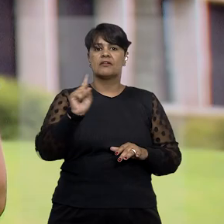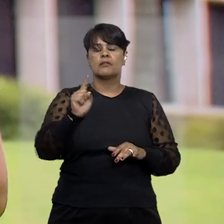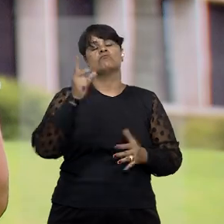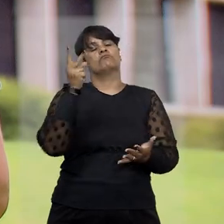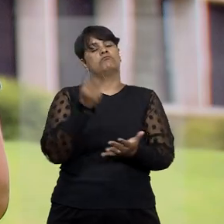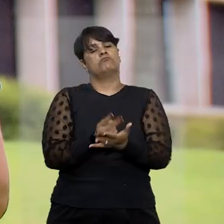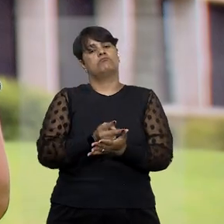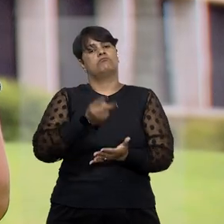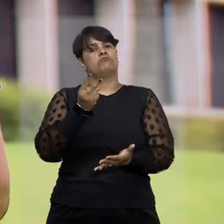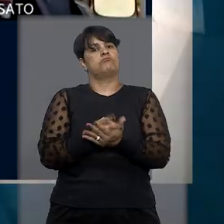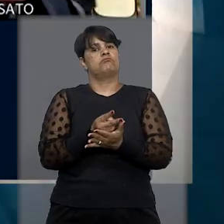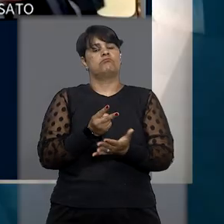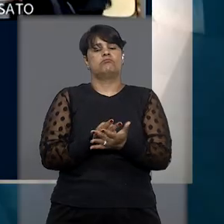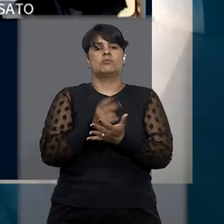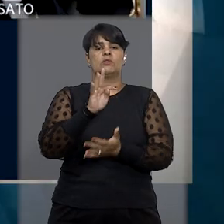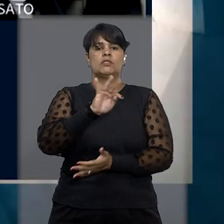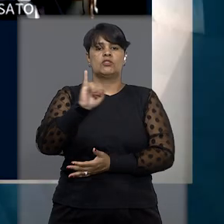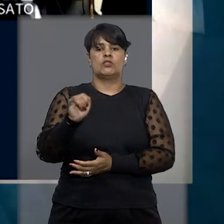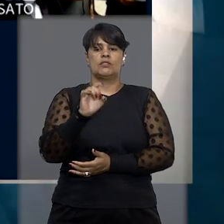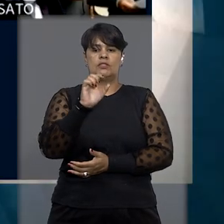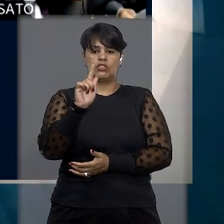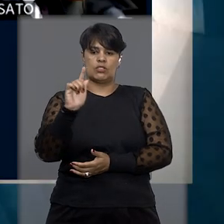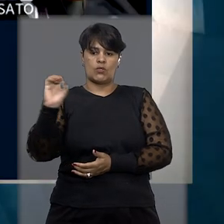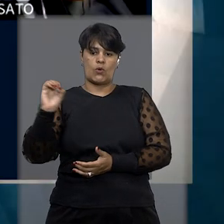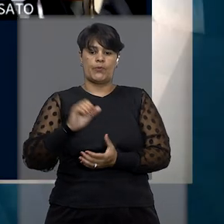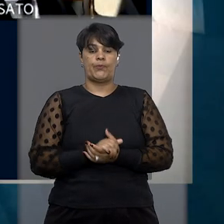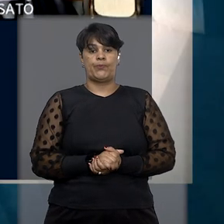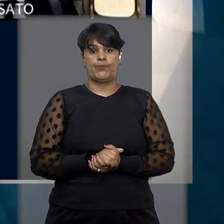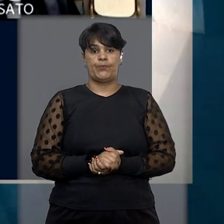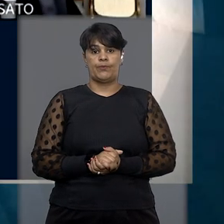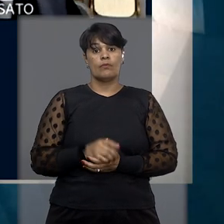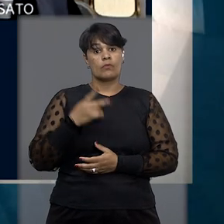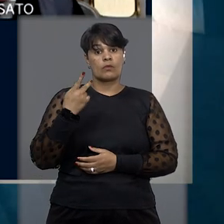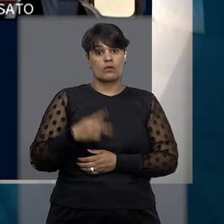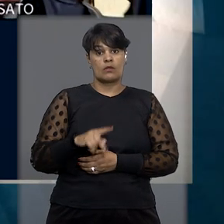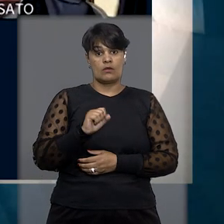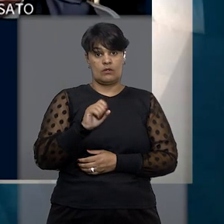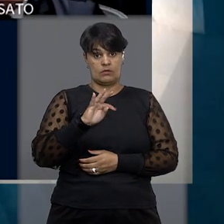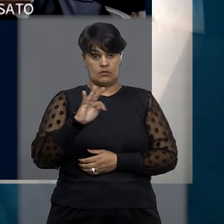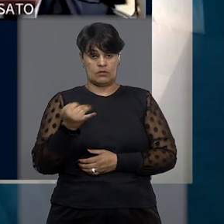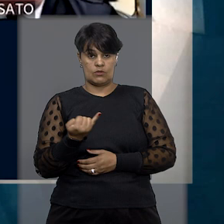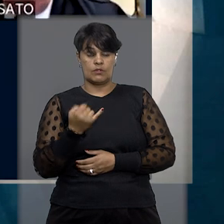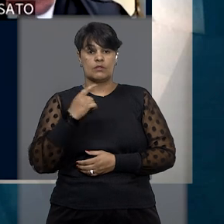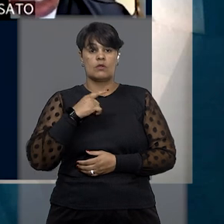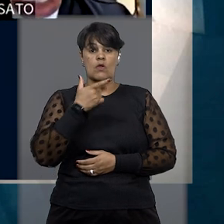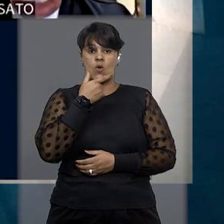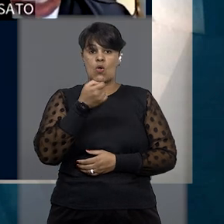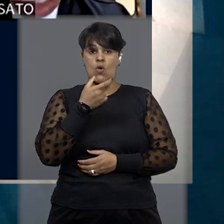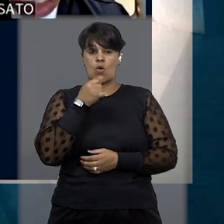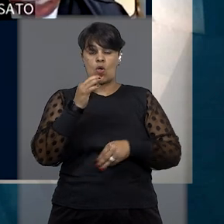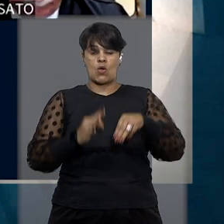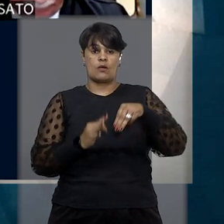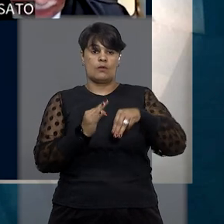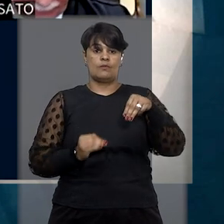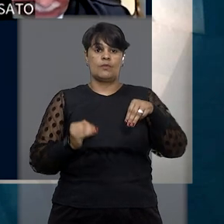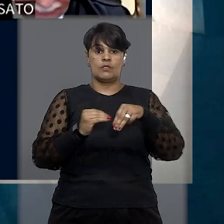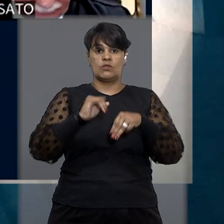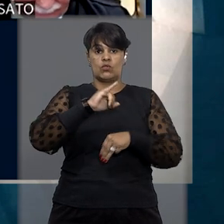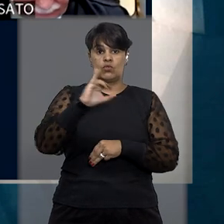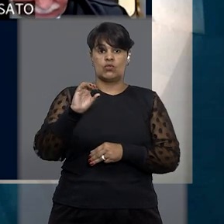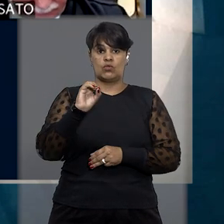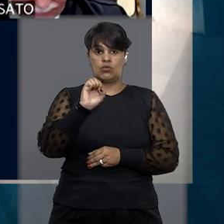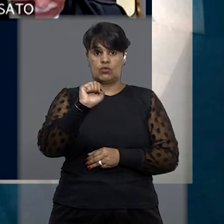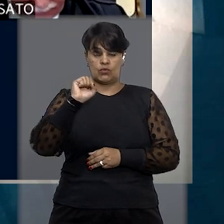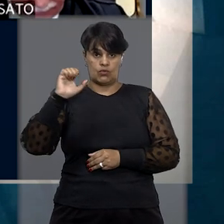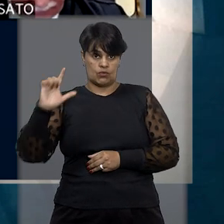de Justiça de Goiás. No STJ, o voto que prevaleceu foi o do ministro Joel Ilan Passiornik, que afirmou que as tutelas